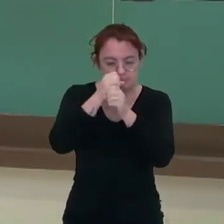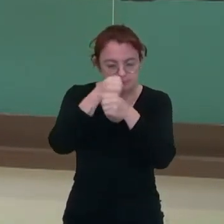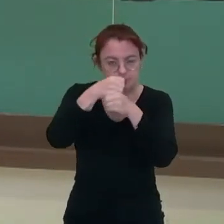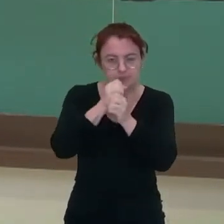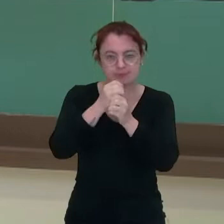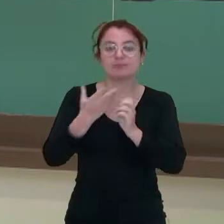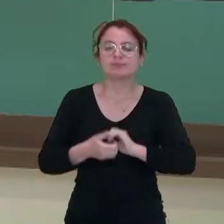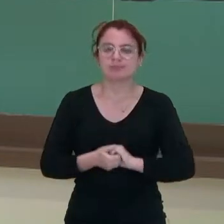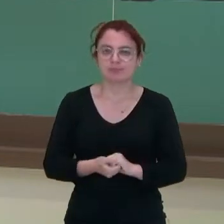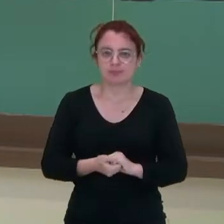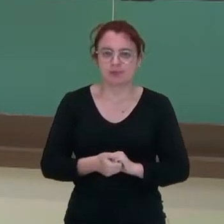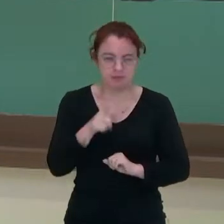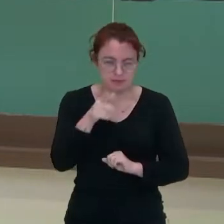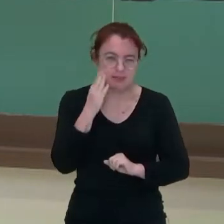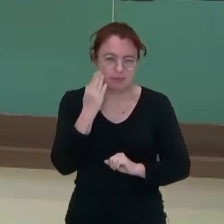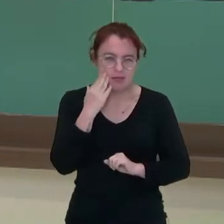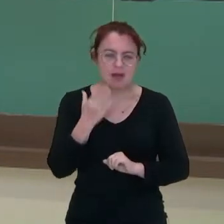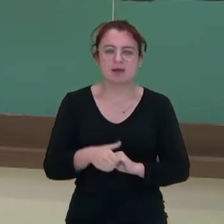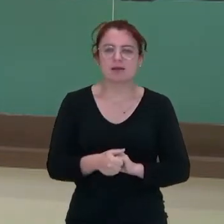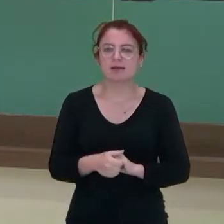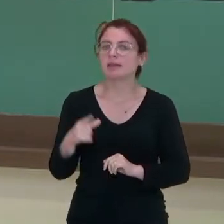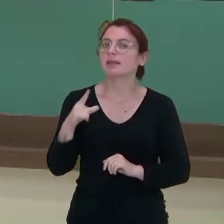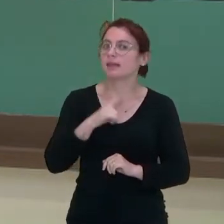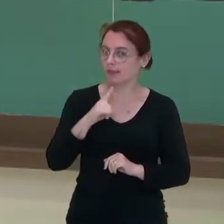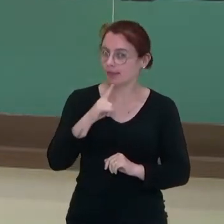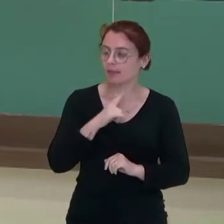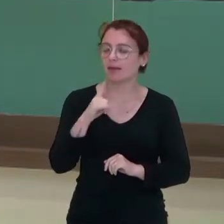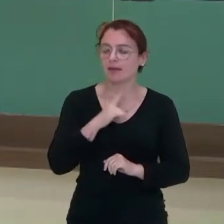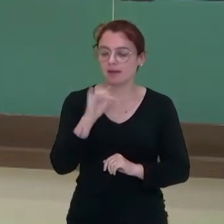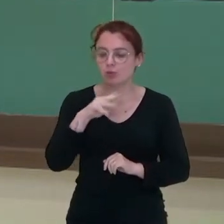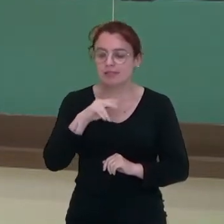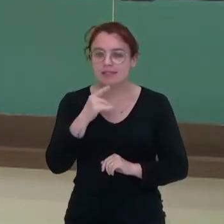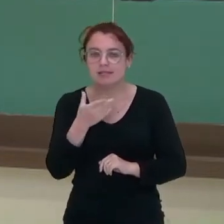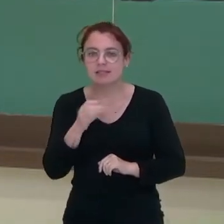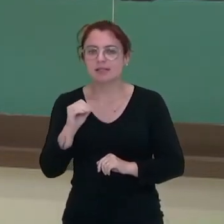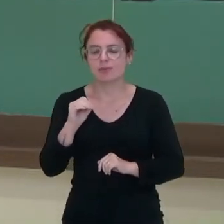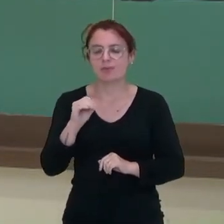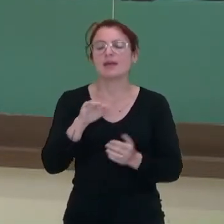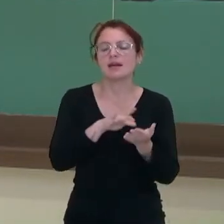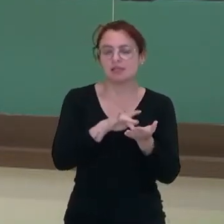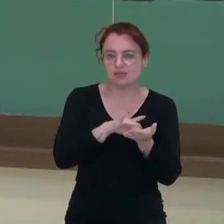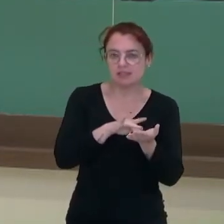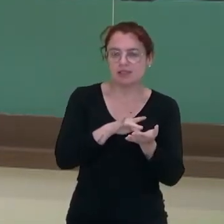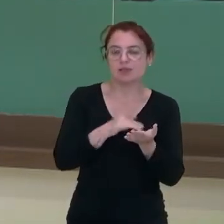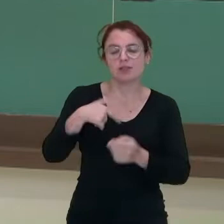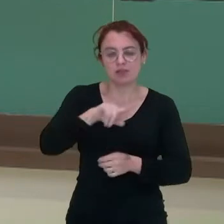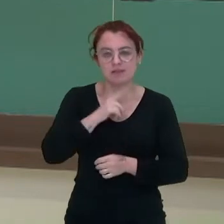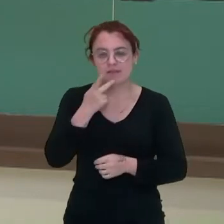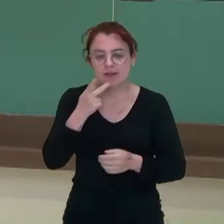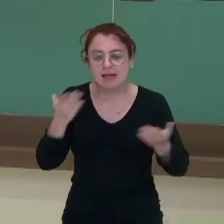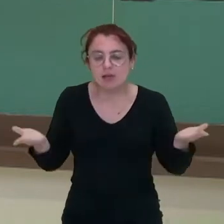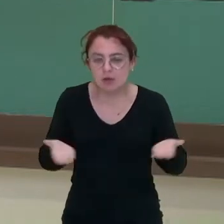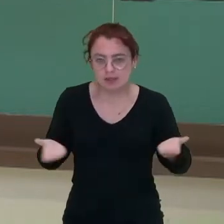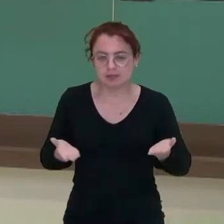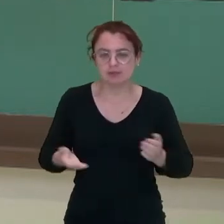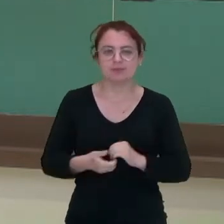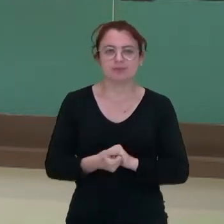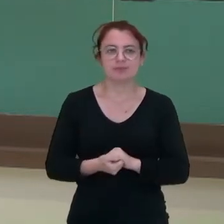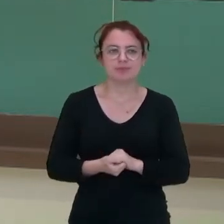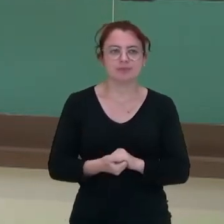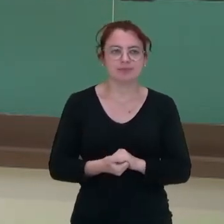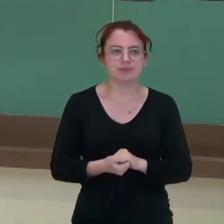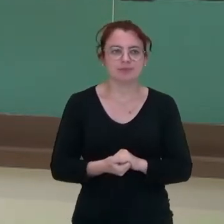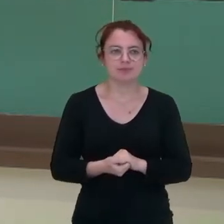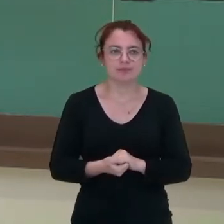laboratório. Você sabia disso? Existe a imunização artificial e nós vamos falar dela a partir de agora.